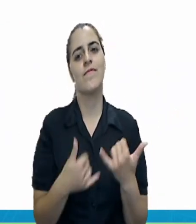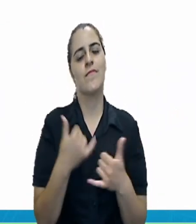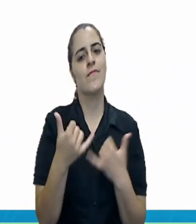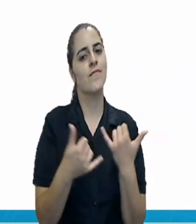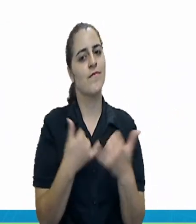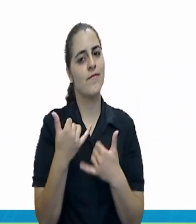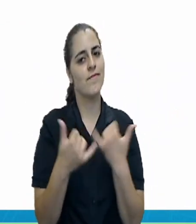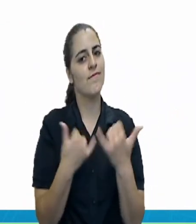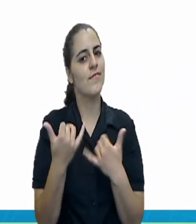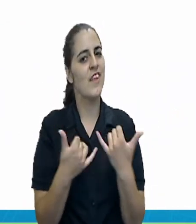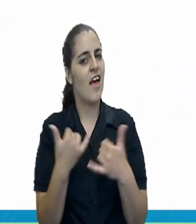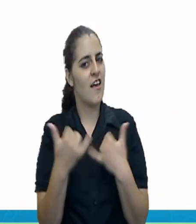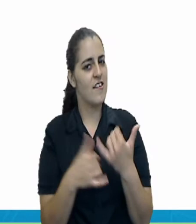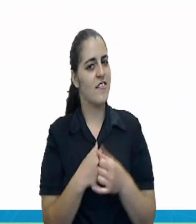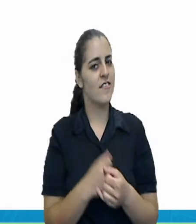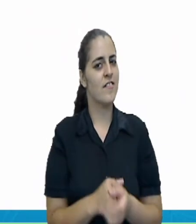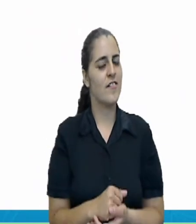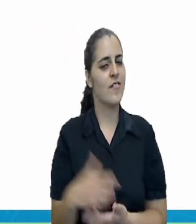Divertida